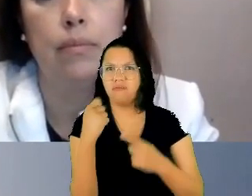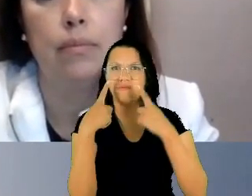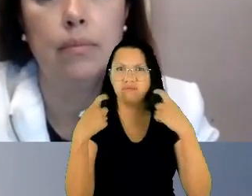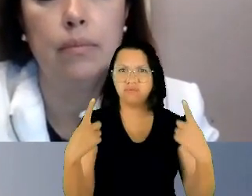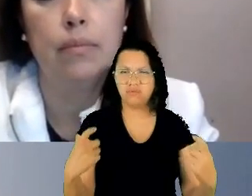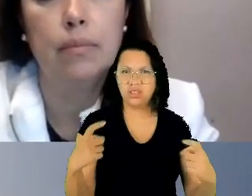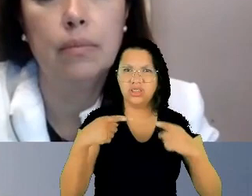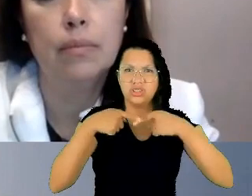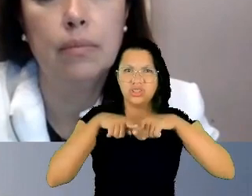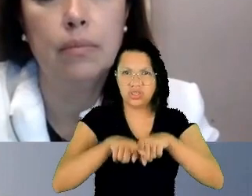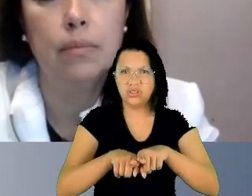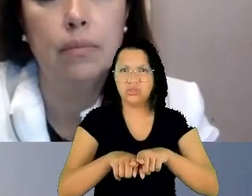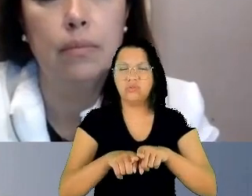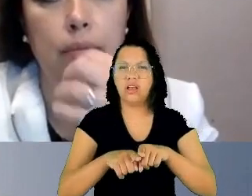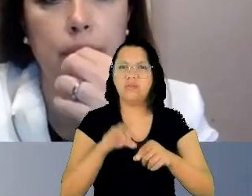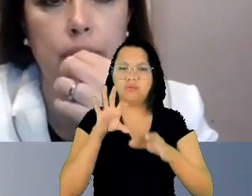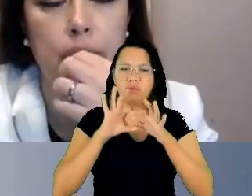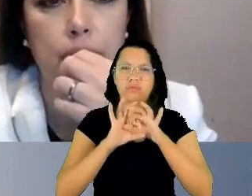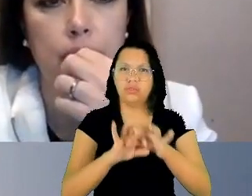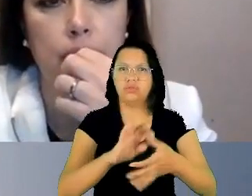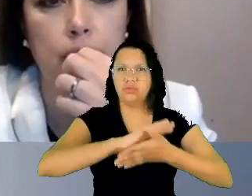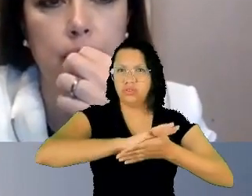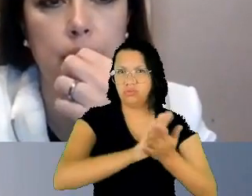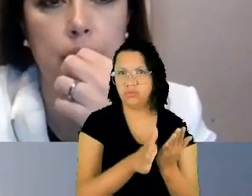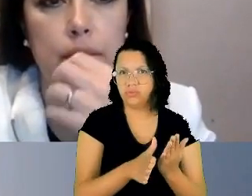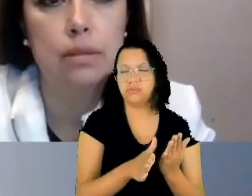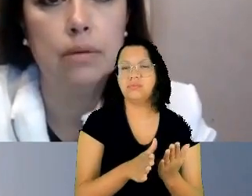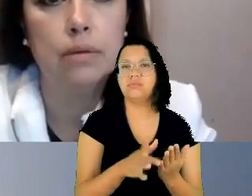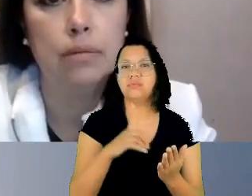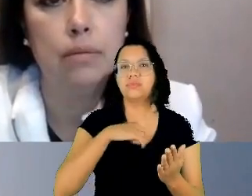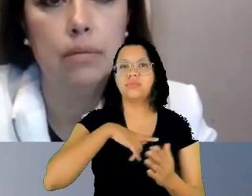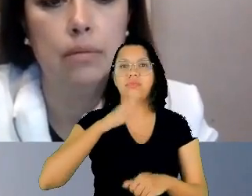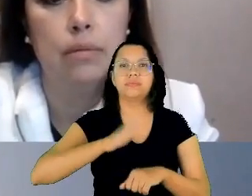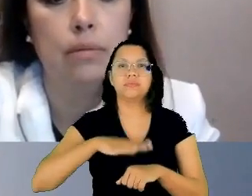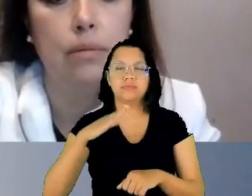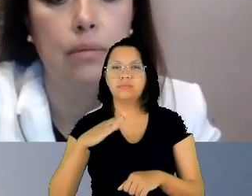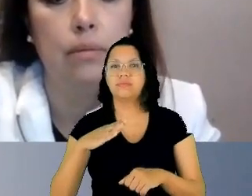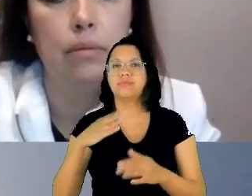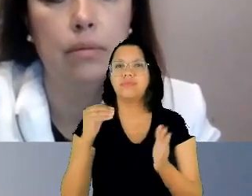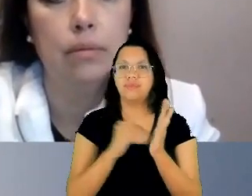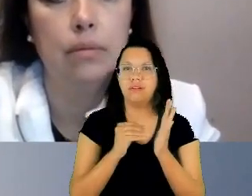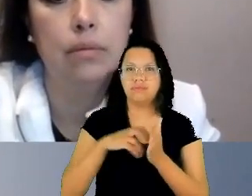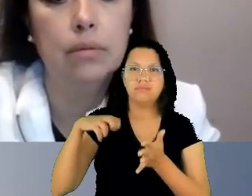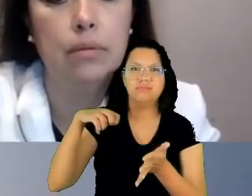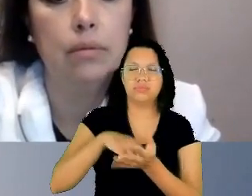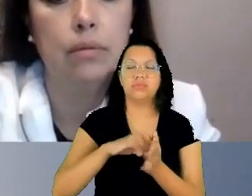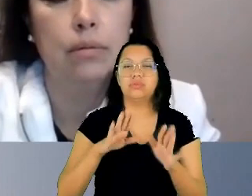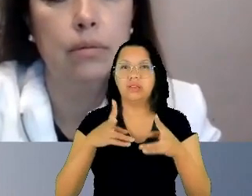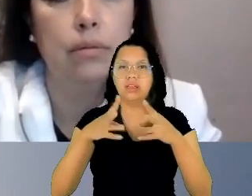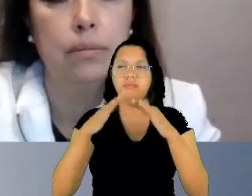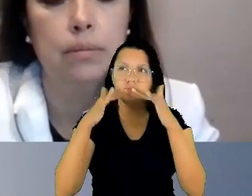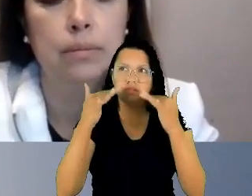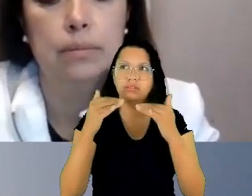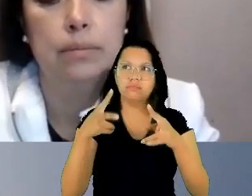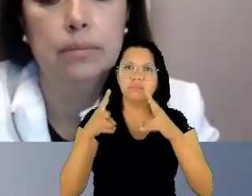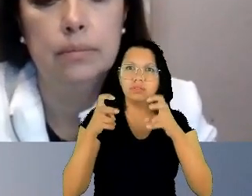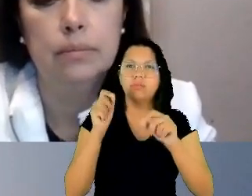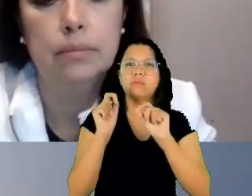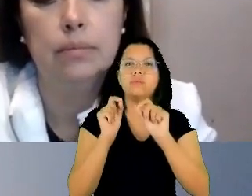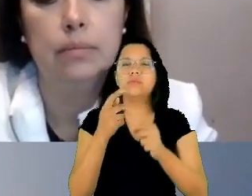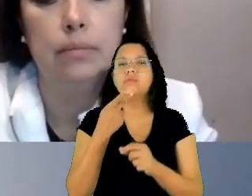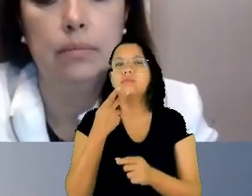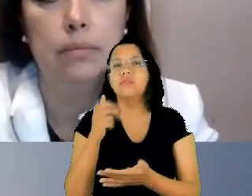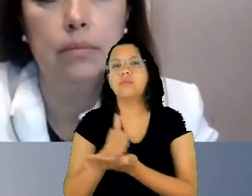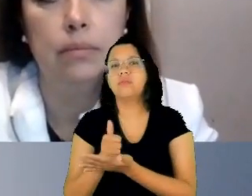que provoca ademais uma situação de impunidade. É interessante perceber o que nós chamamos de controle de convencionalidade, como esta